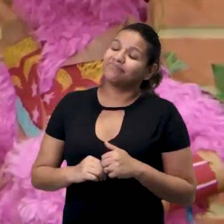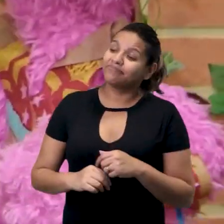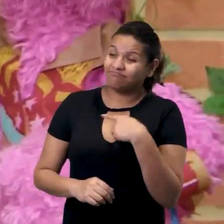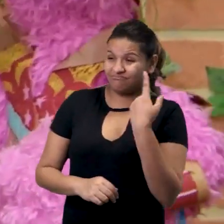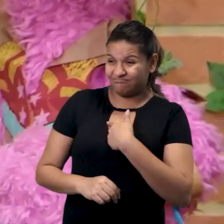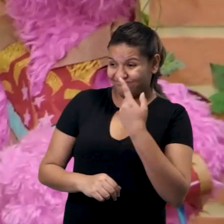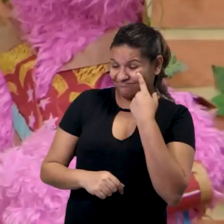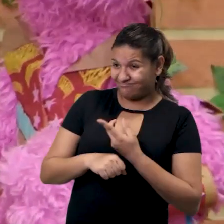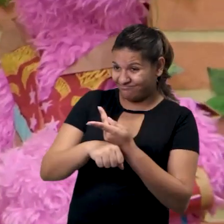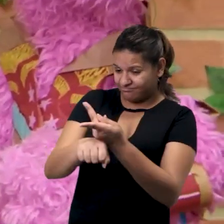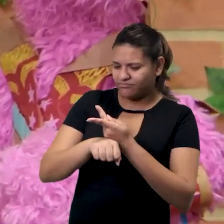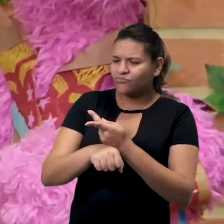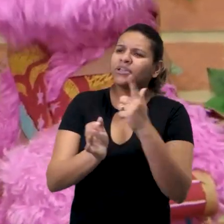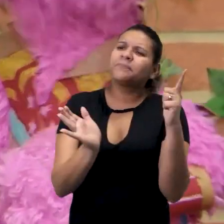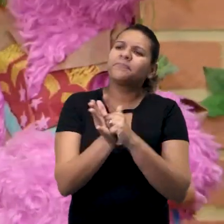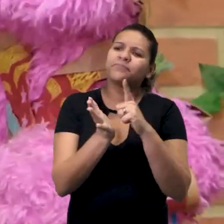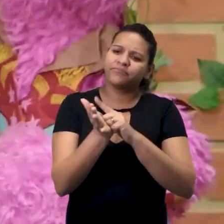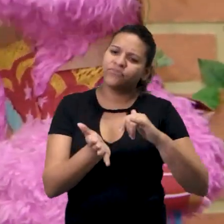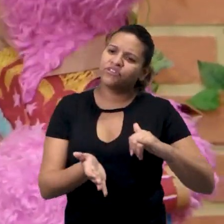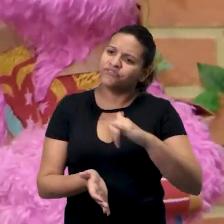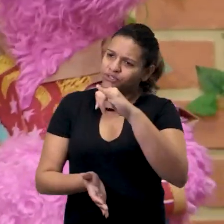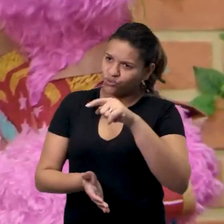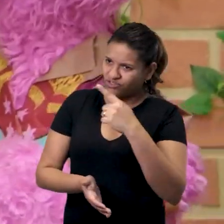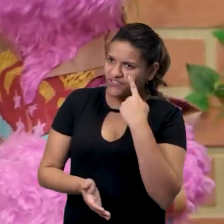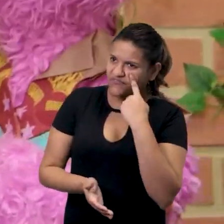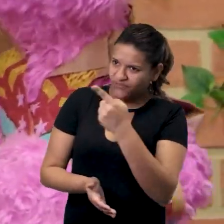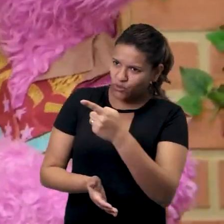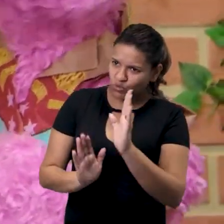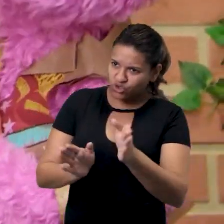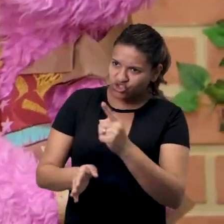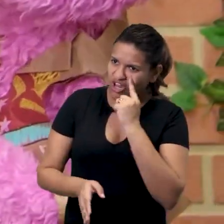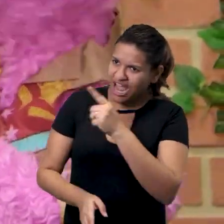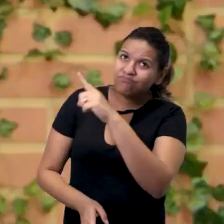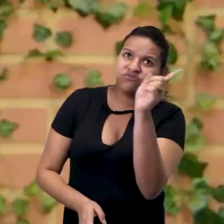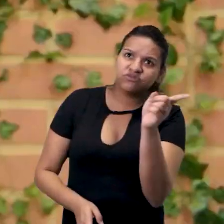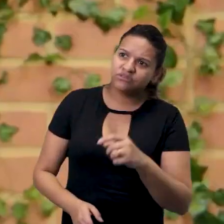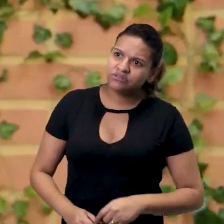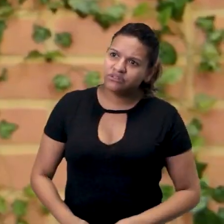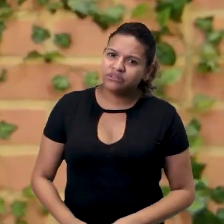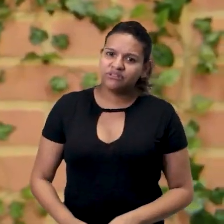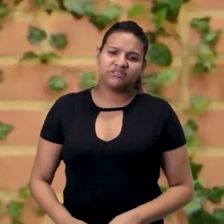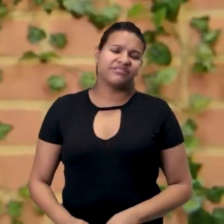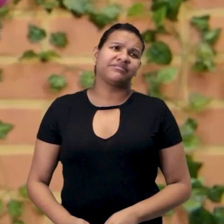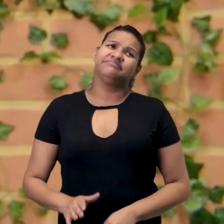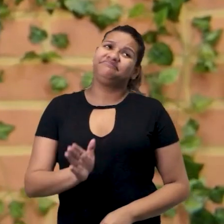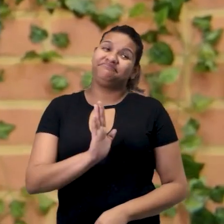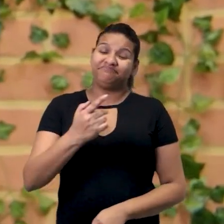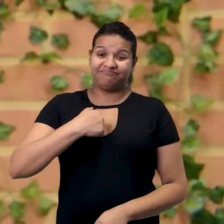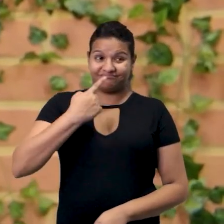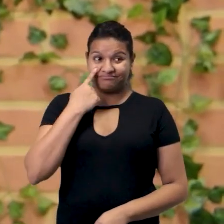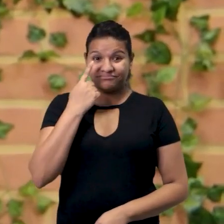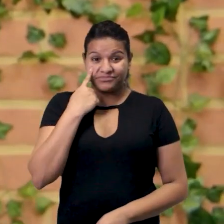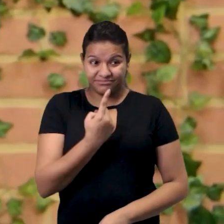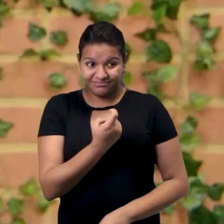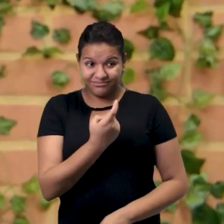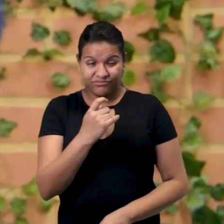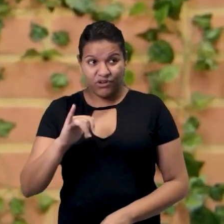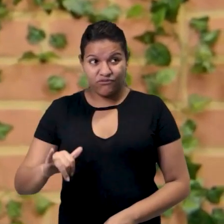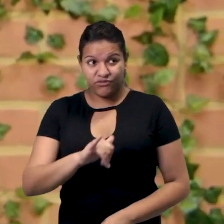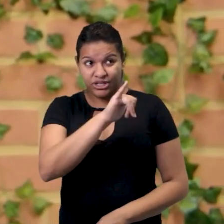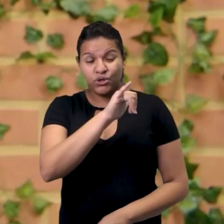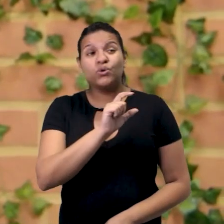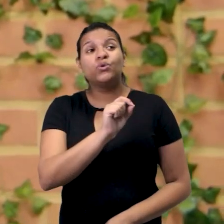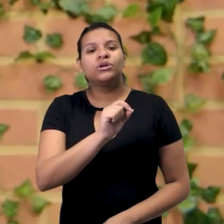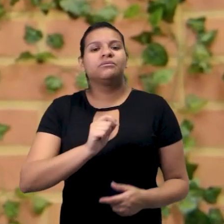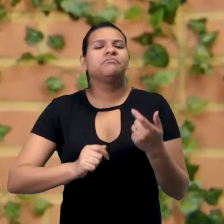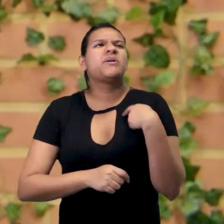Nós estamos procurando o nosso aviãozinho de papel! Você viu ele voando por aqui? Grover segura um carretel de linha! O eu vi voando foi